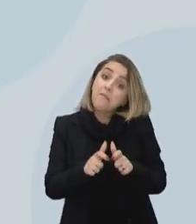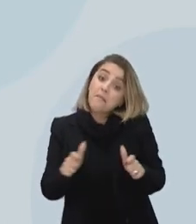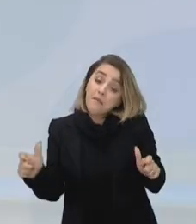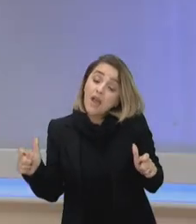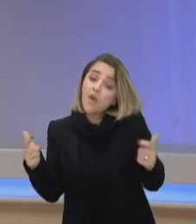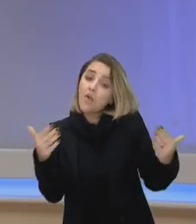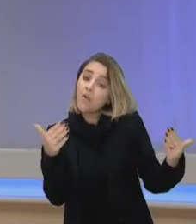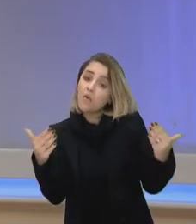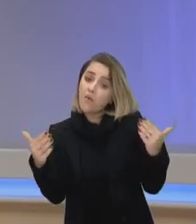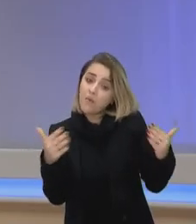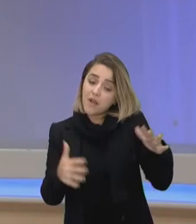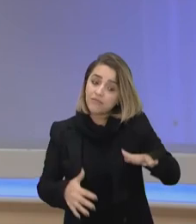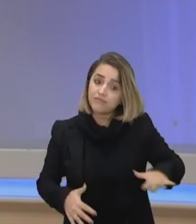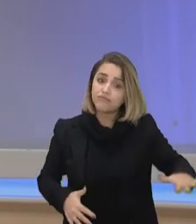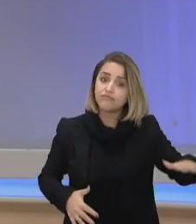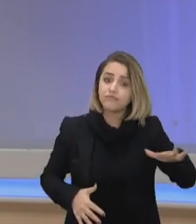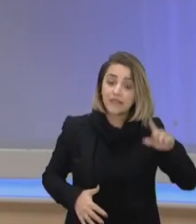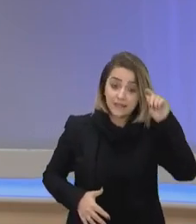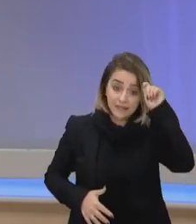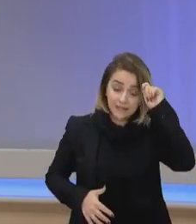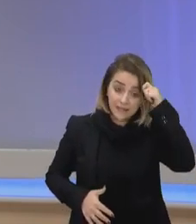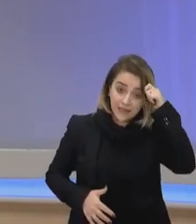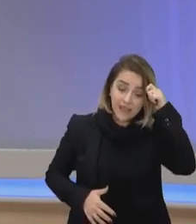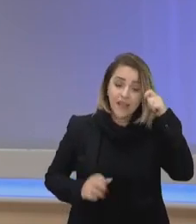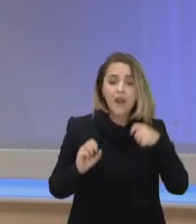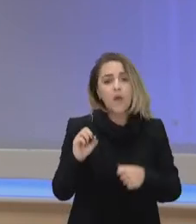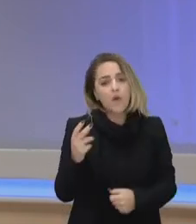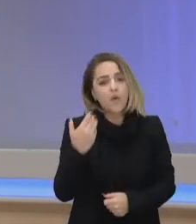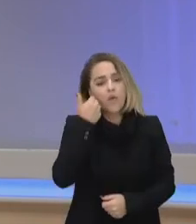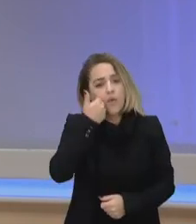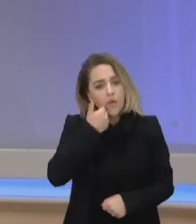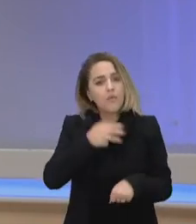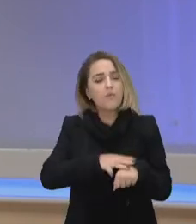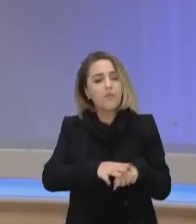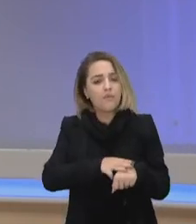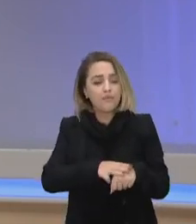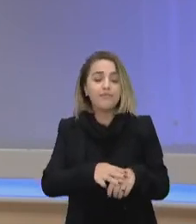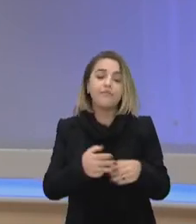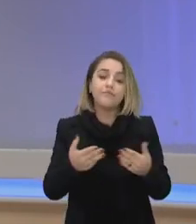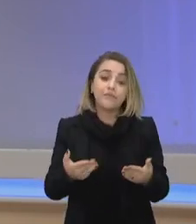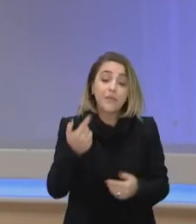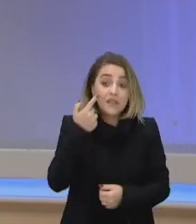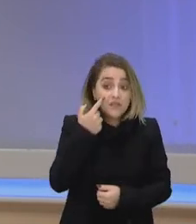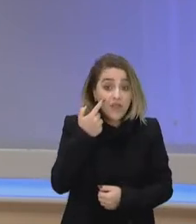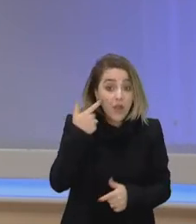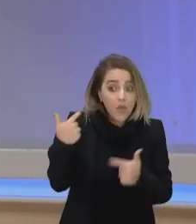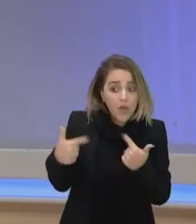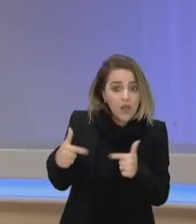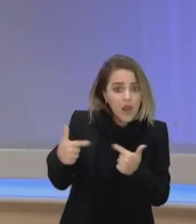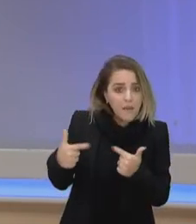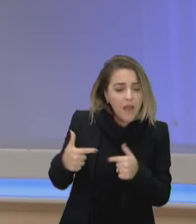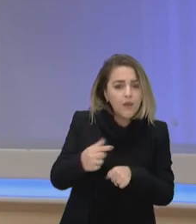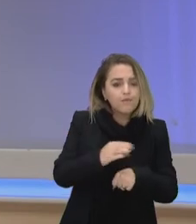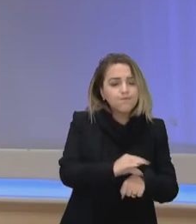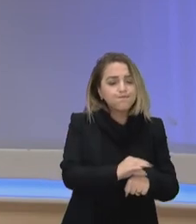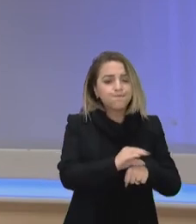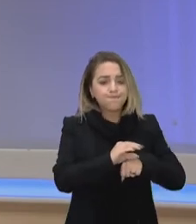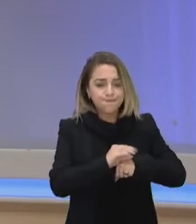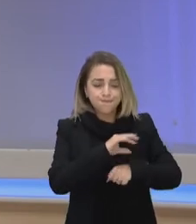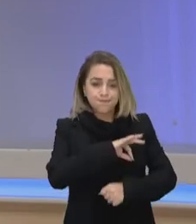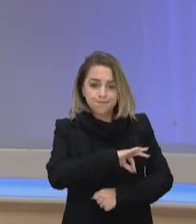pretas, de cor de pele preta ou parda. Mas olha só, e o rendimento médio atual é